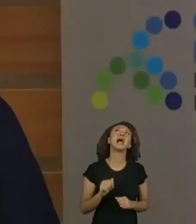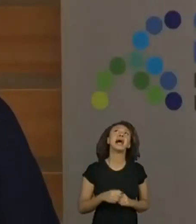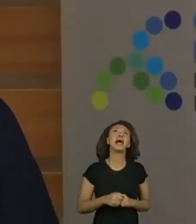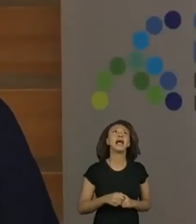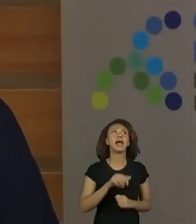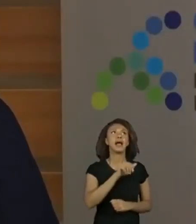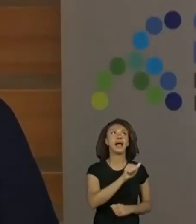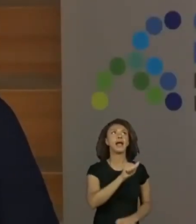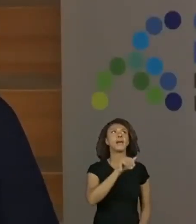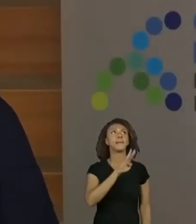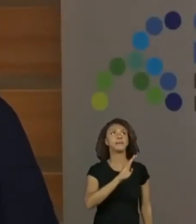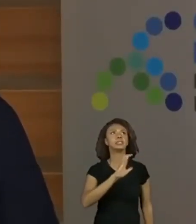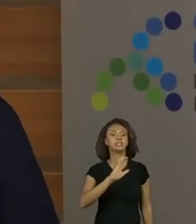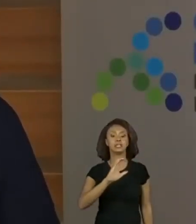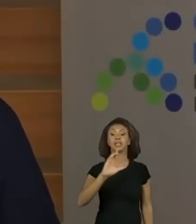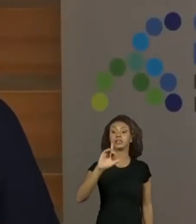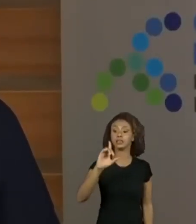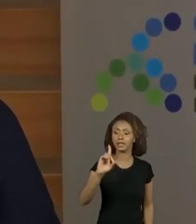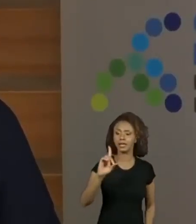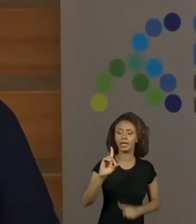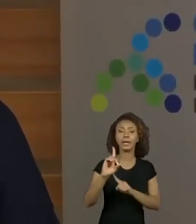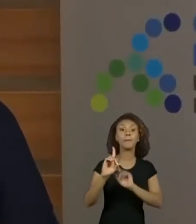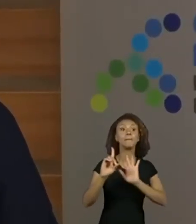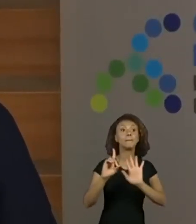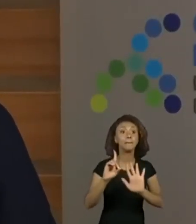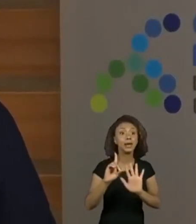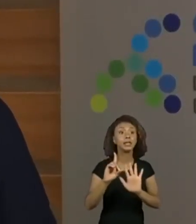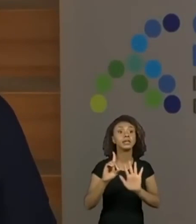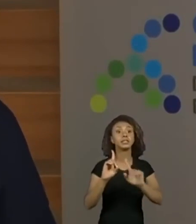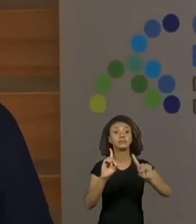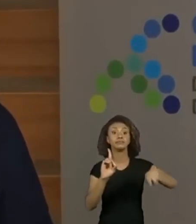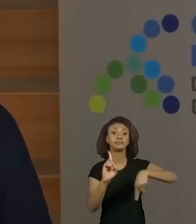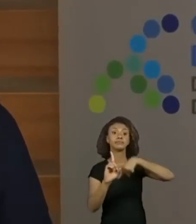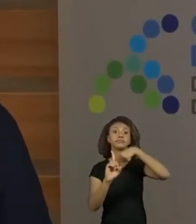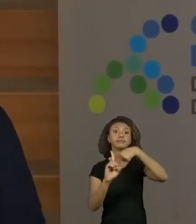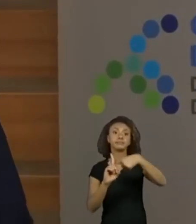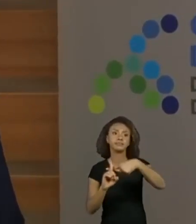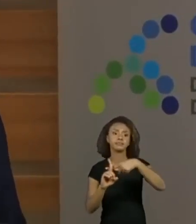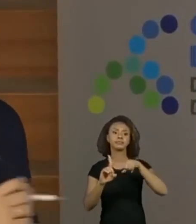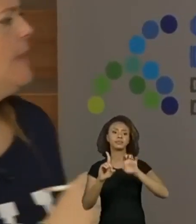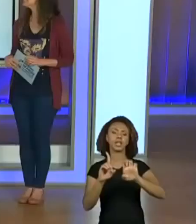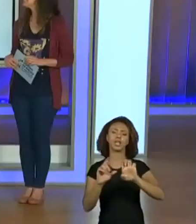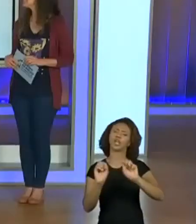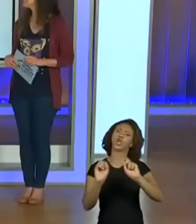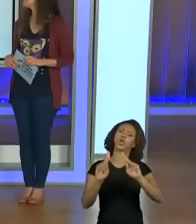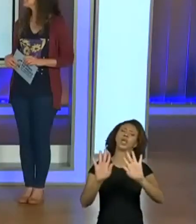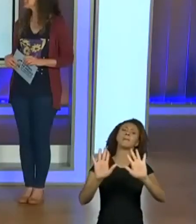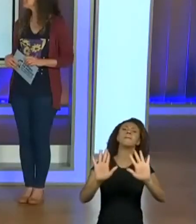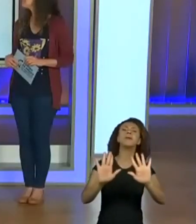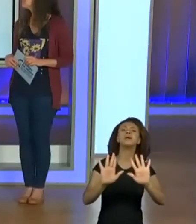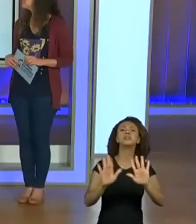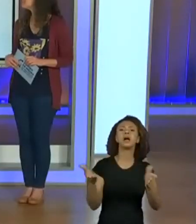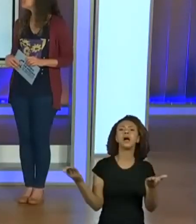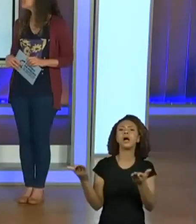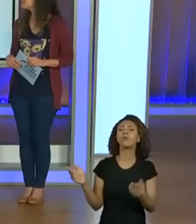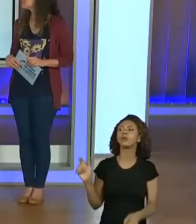é fácil. Mas agora eu preciso do som que tem dá. Então, eu sei que tem a letra D. D.